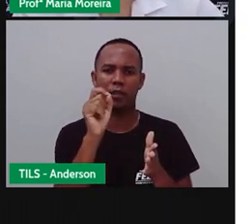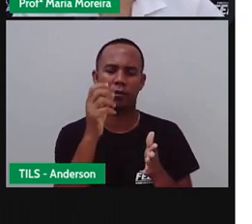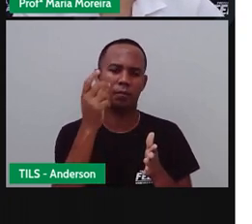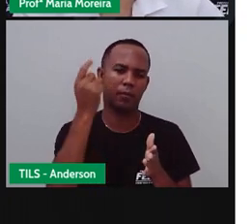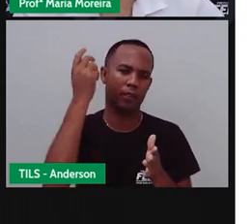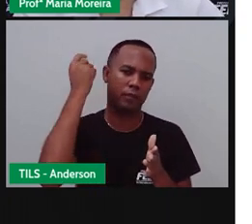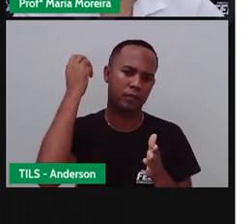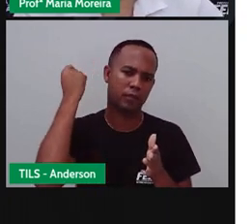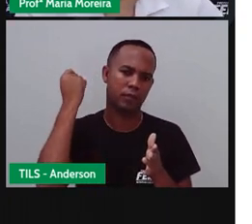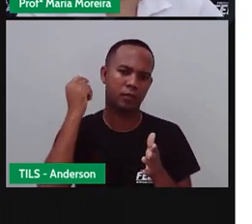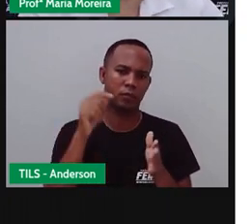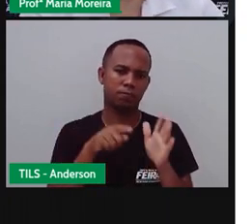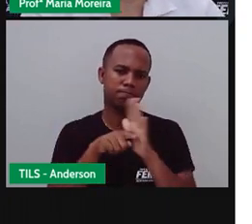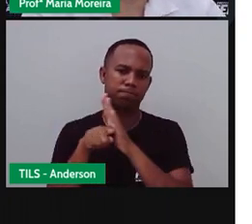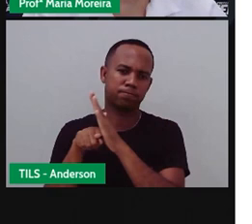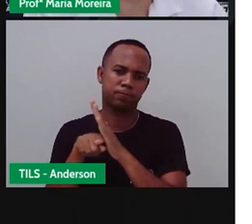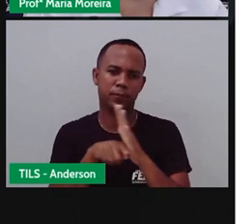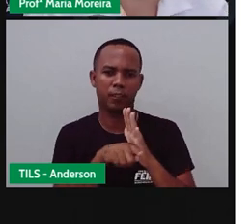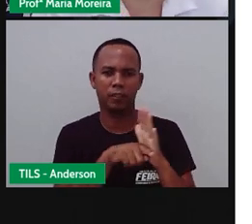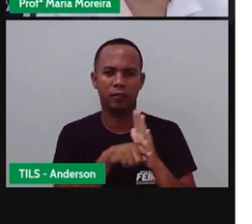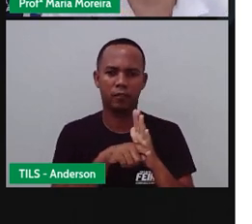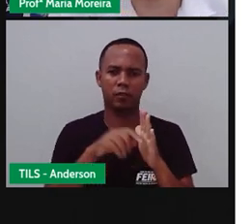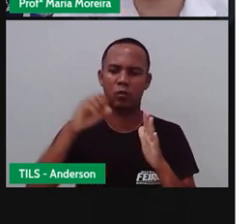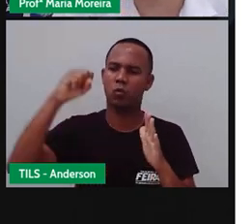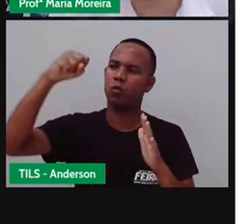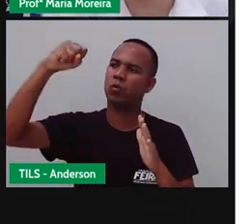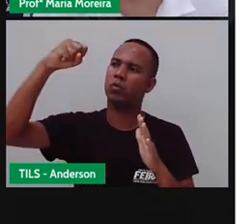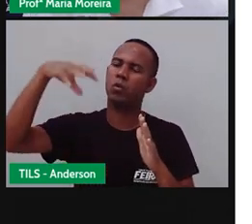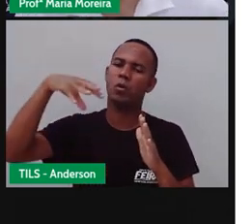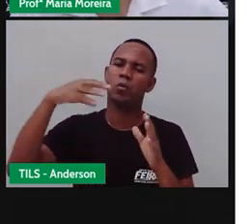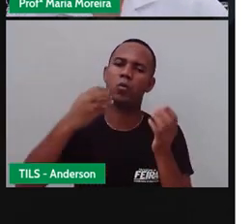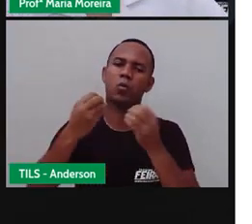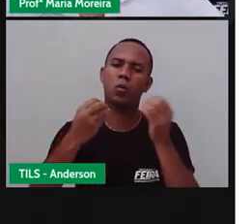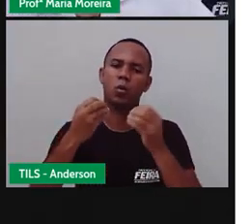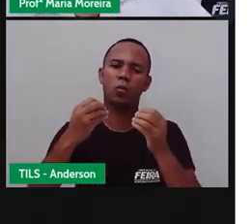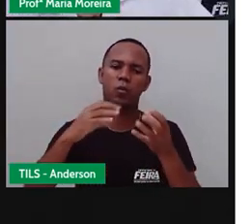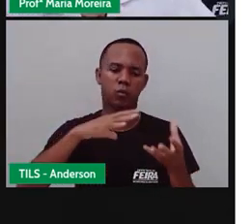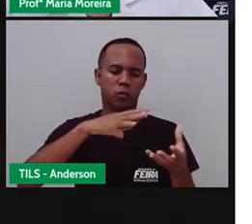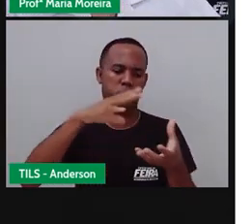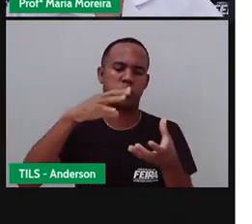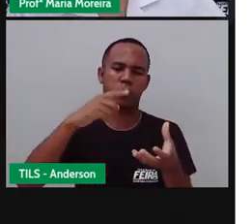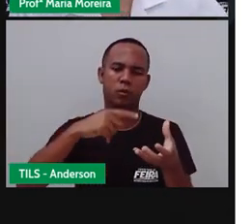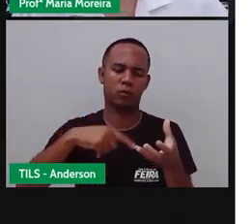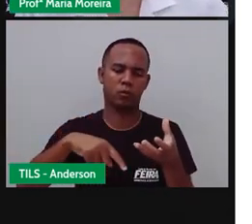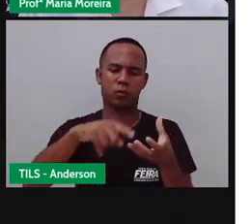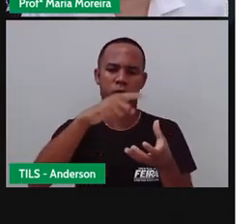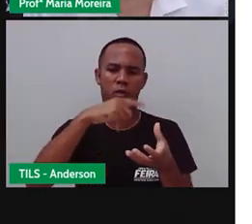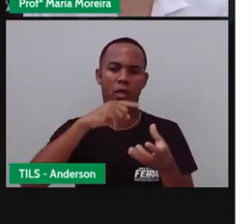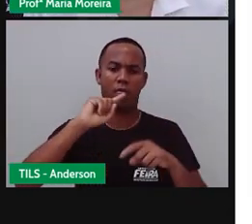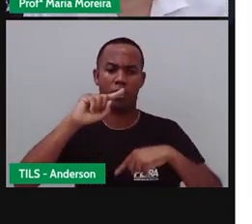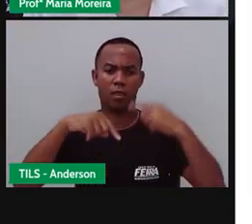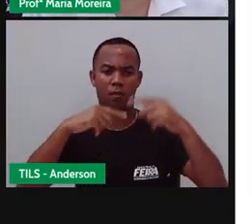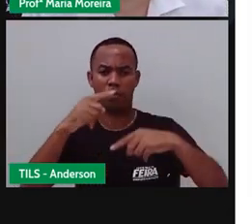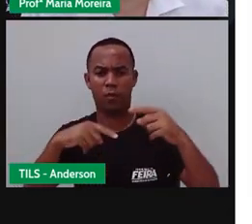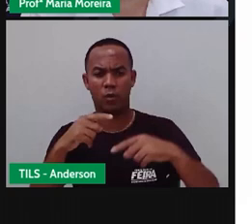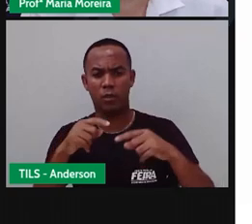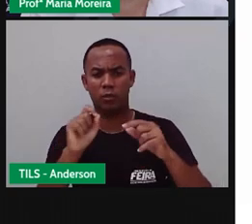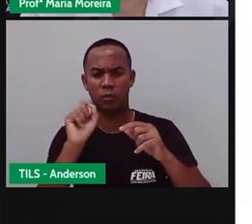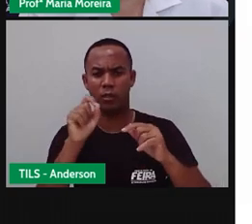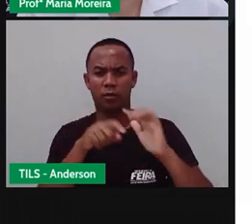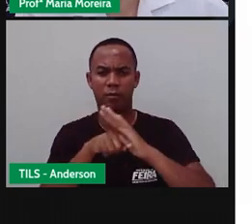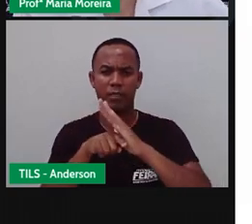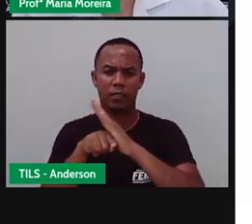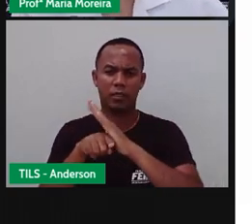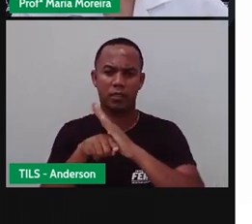analisando-se, né? A posição do sol em relação à terra. Por isso, foram criados, né? Os conhecidos hoje